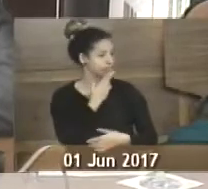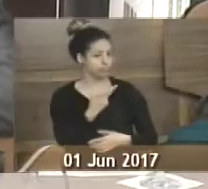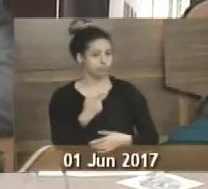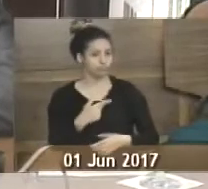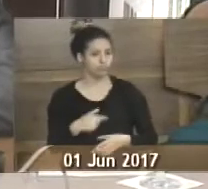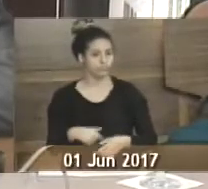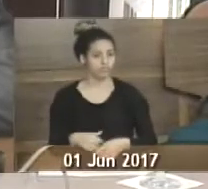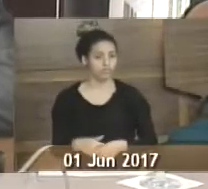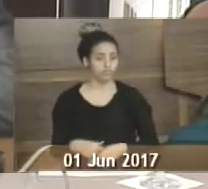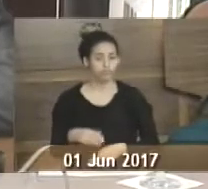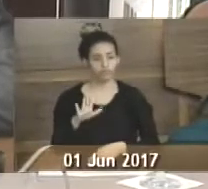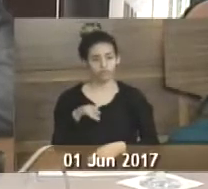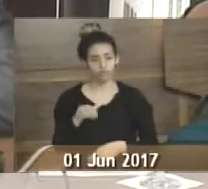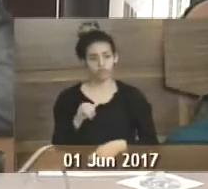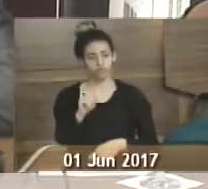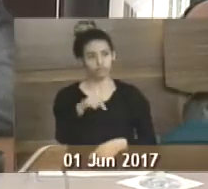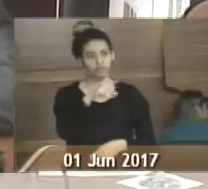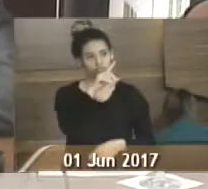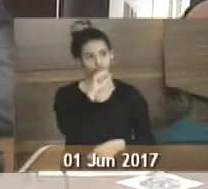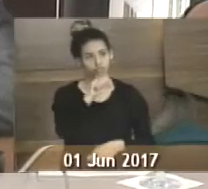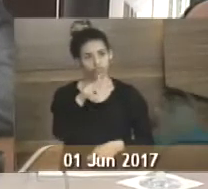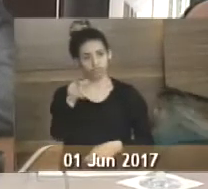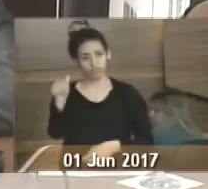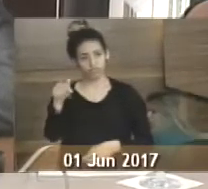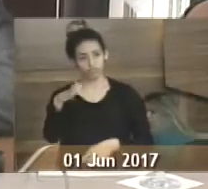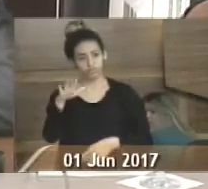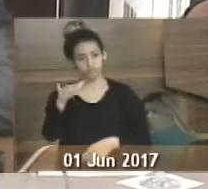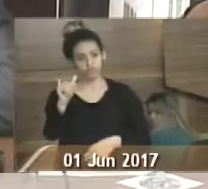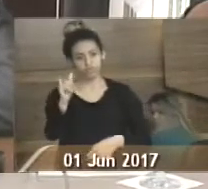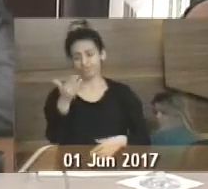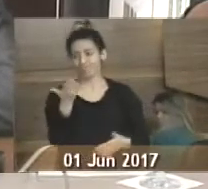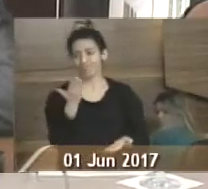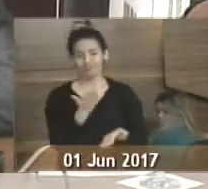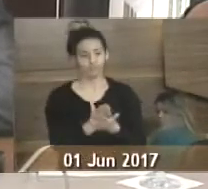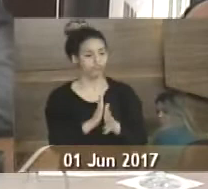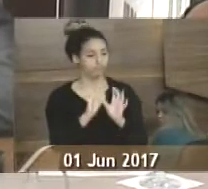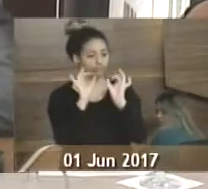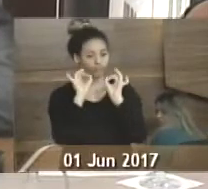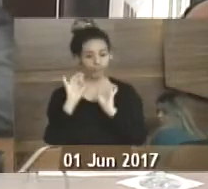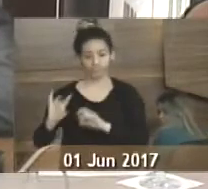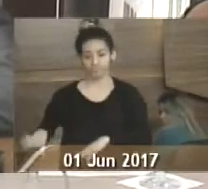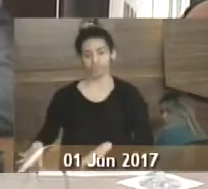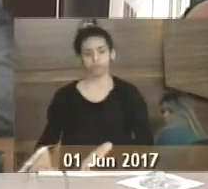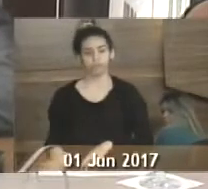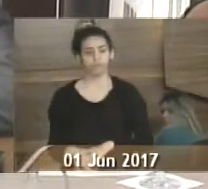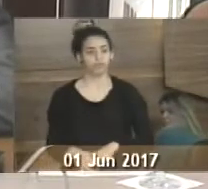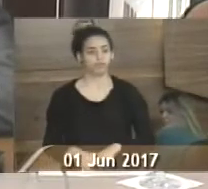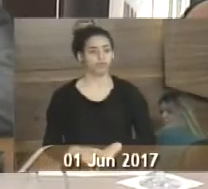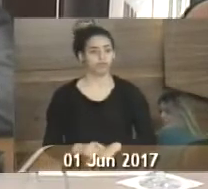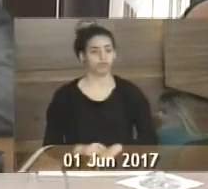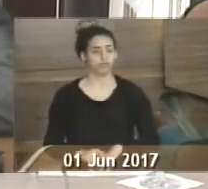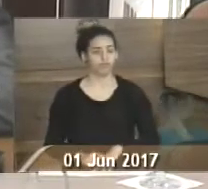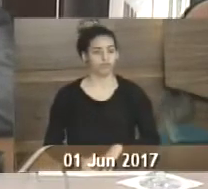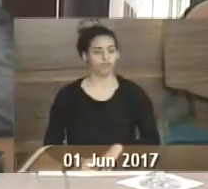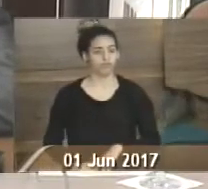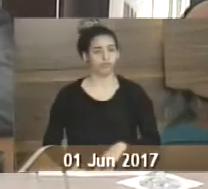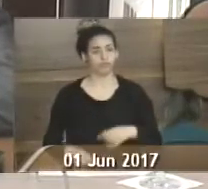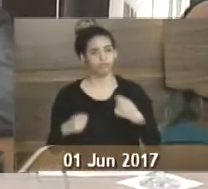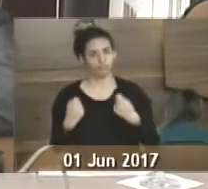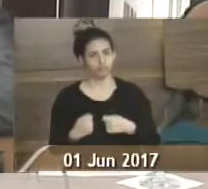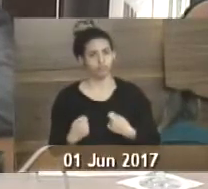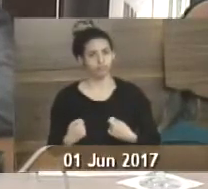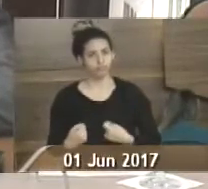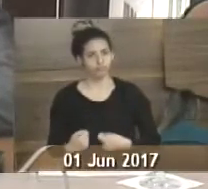sobre o Bracui. A unidade de saúde do Bracui está abandonada. É preciso